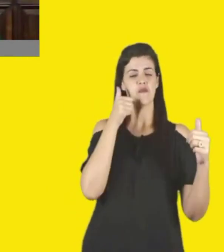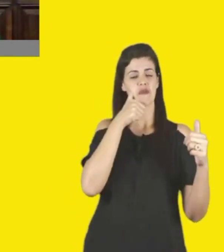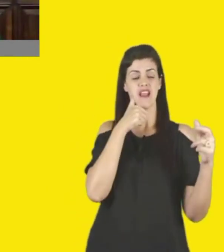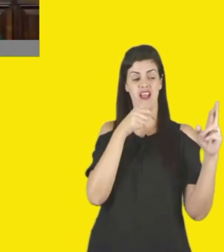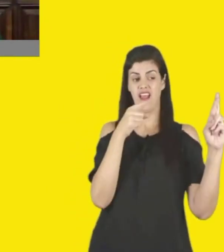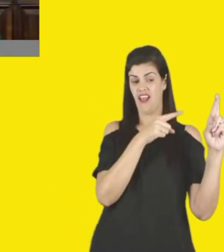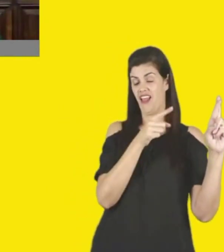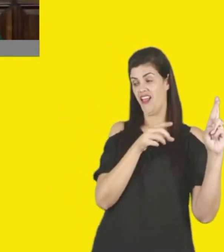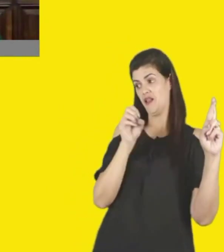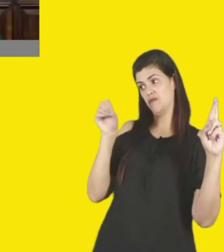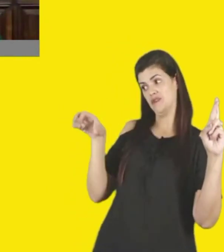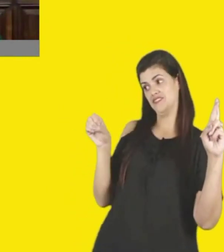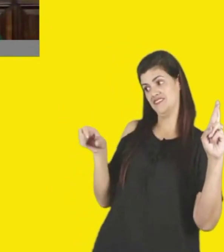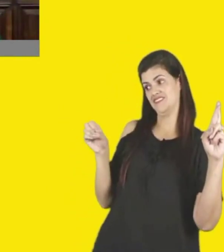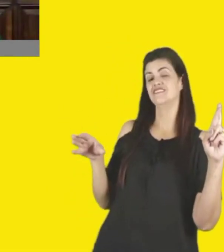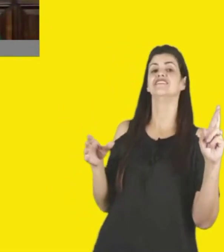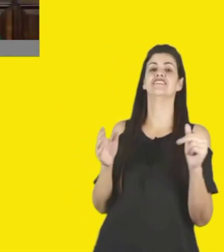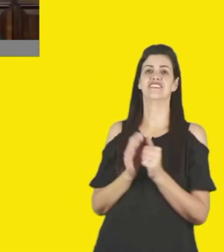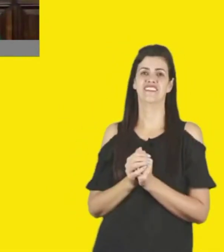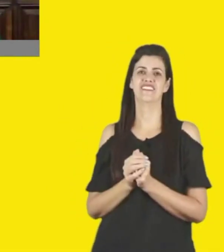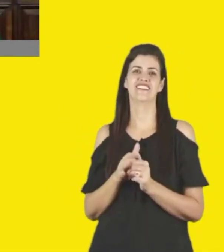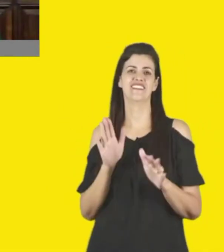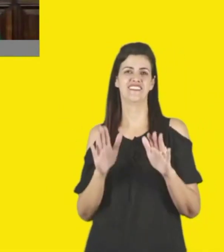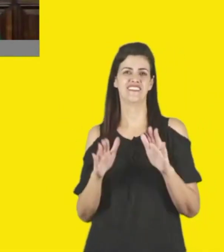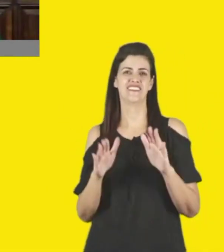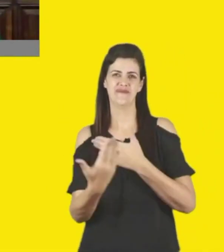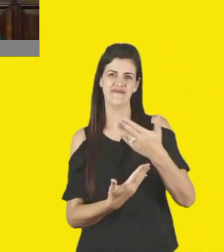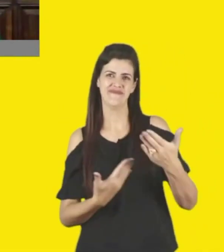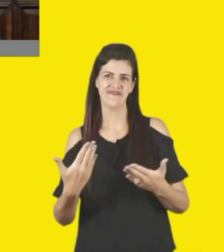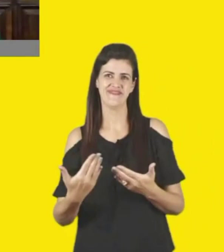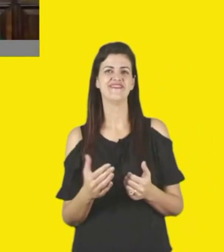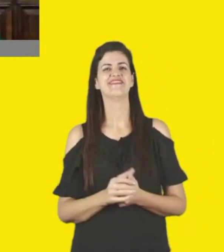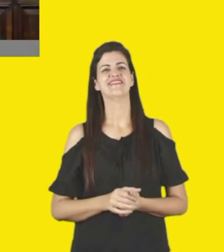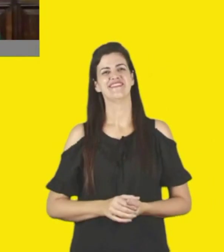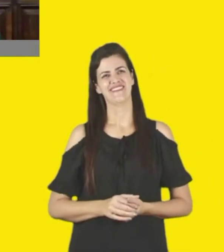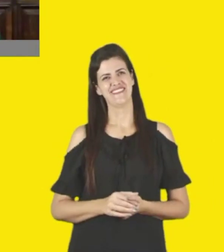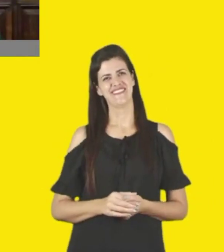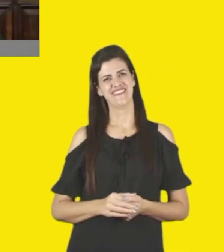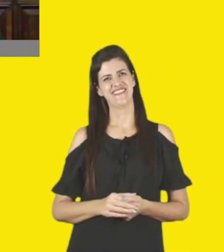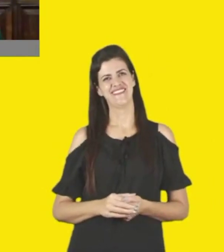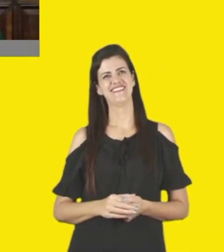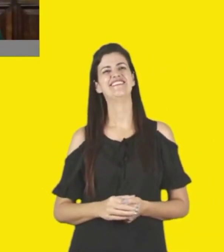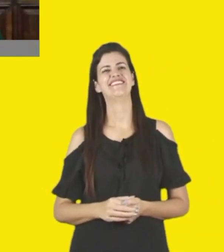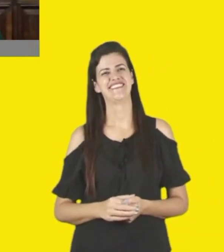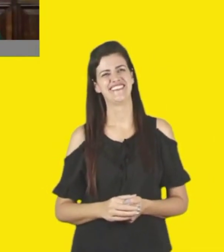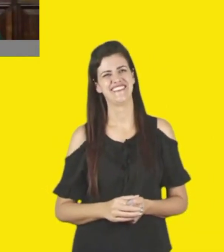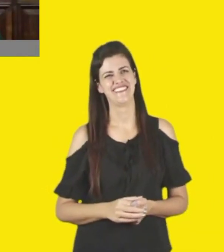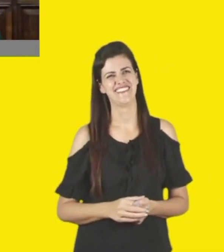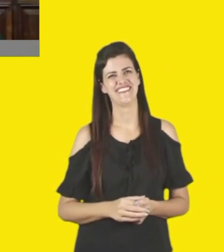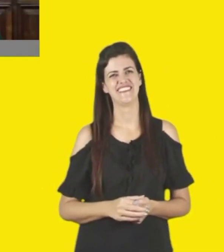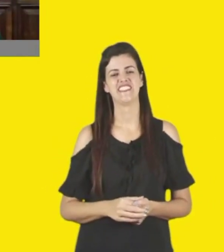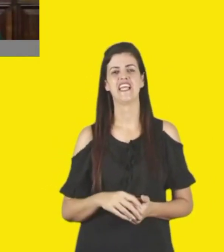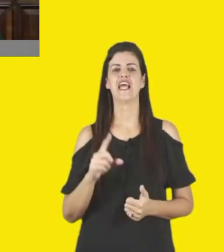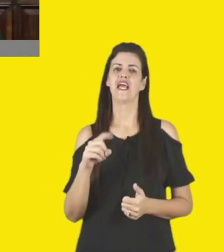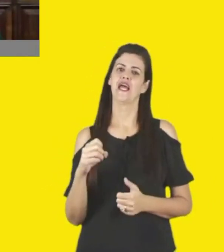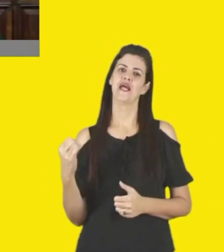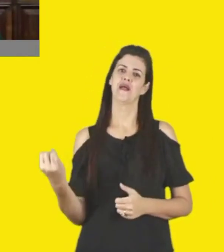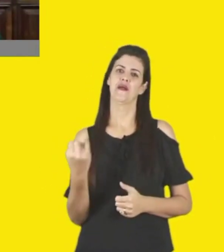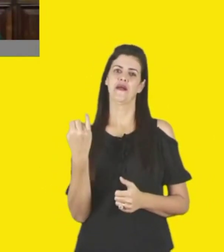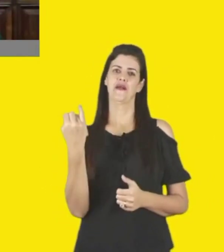eu não vou encher o saco do Danilo, então eu encho da Rosana. É teu juízo, né, gente? Mas é importante